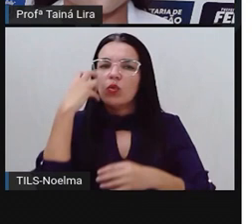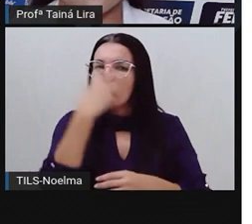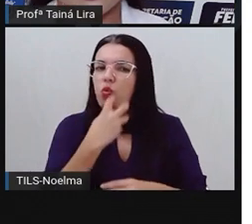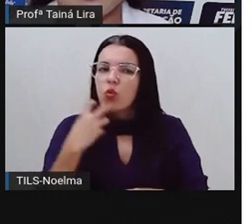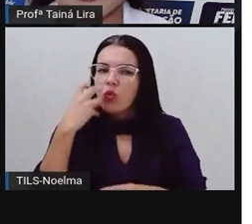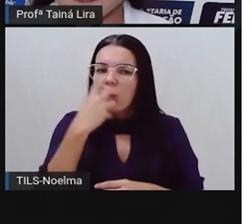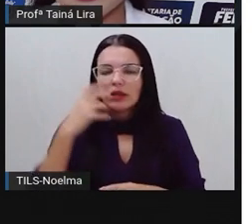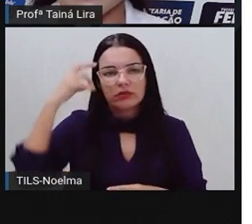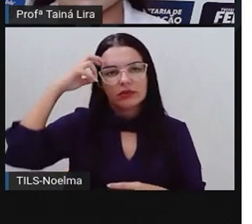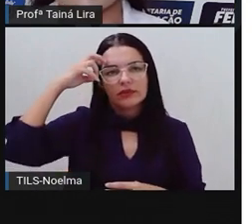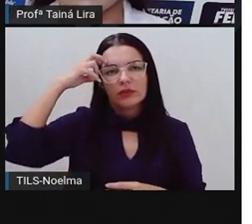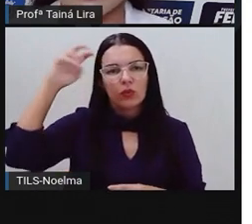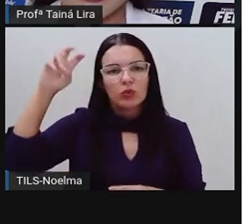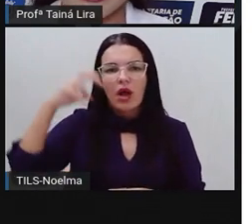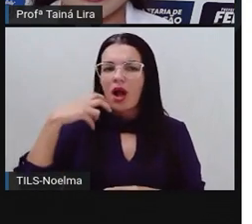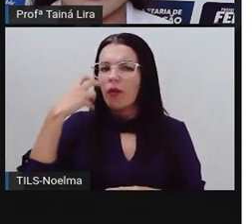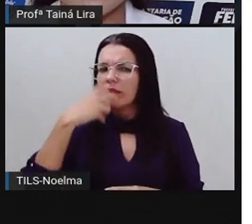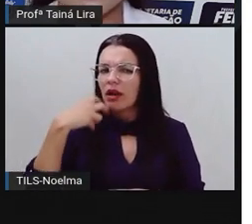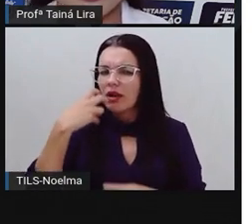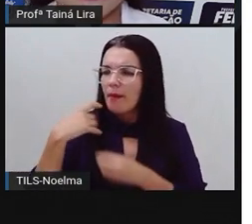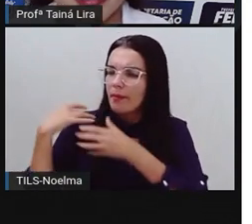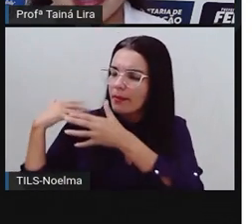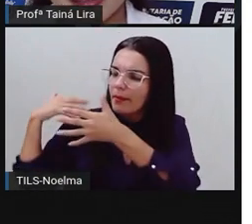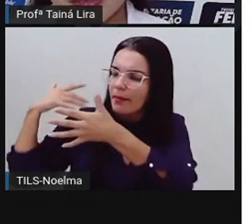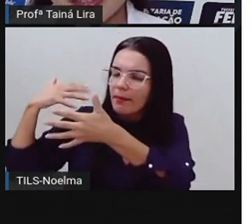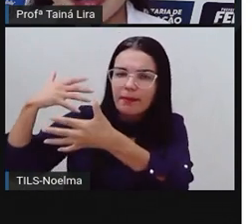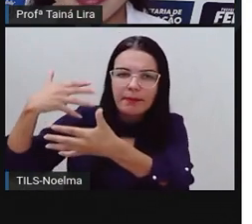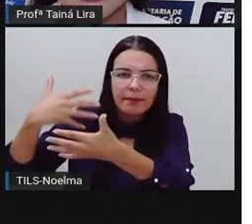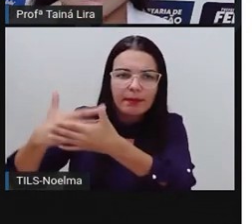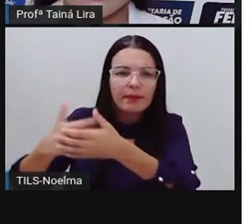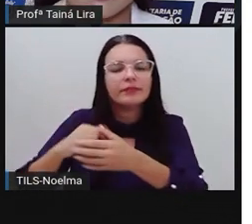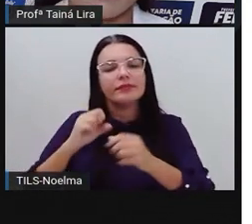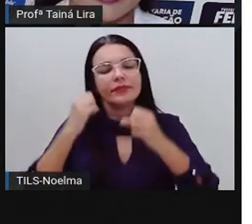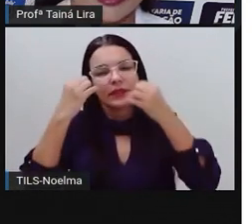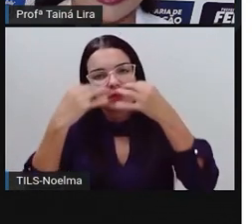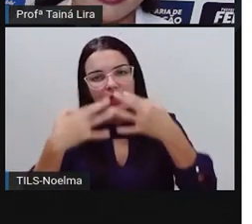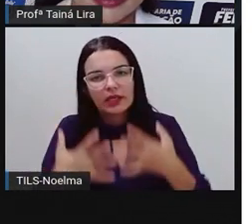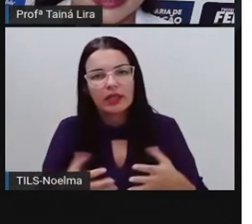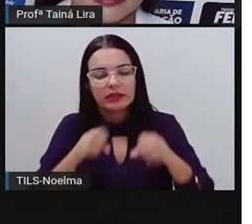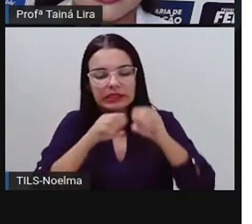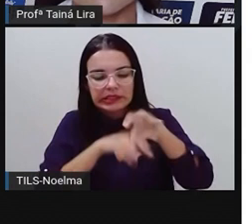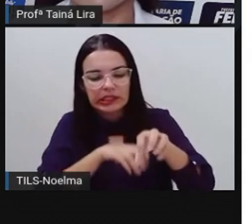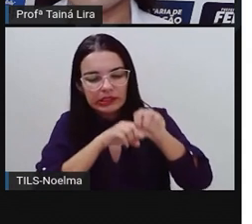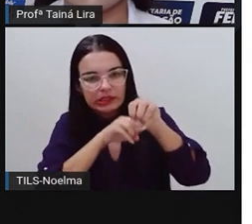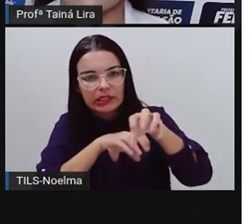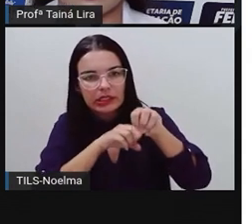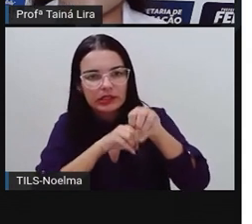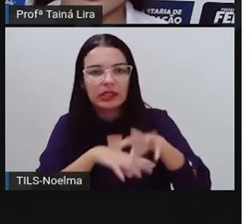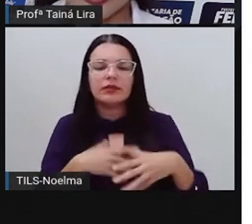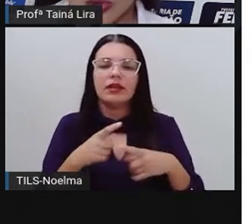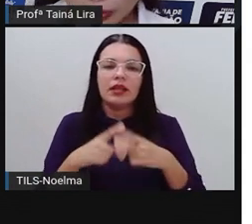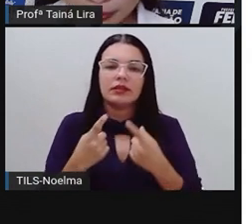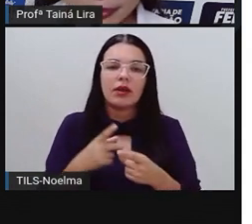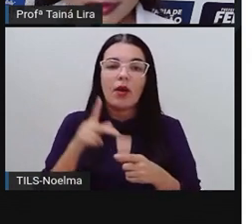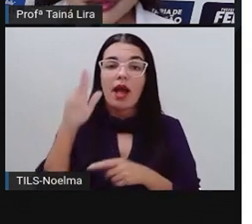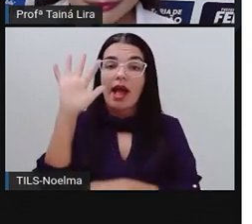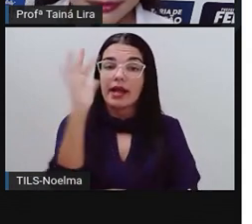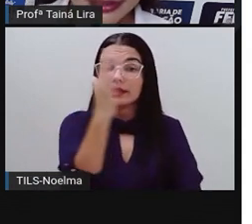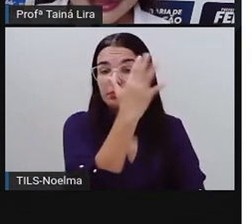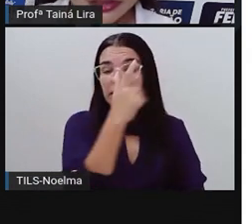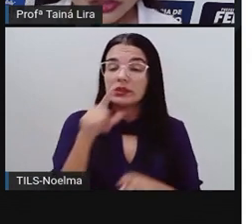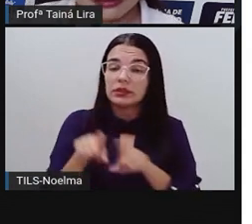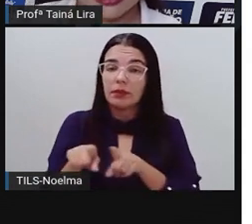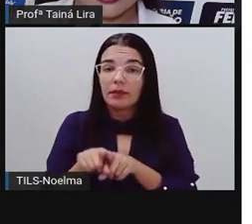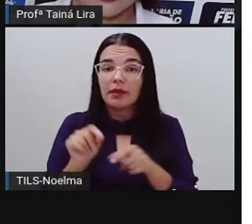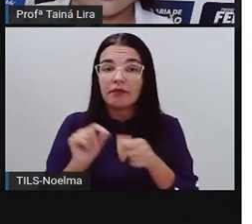né, que existem aí esses remédios, né, com plantas. Então, é muito comum, por exemplo,